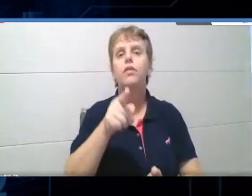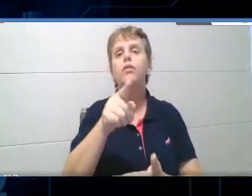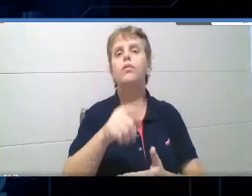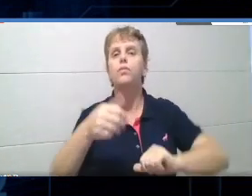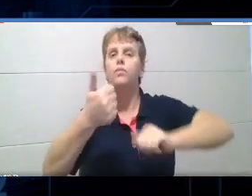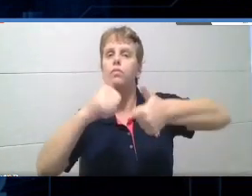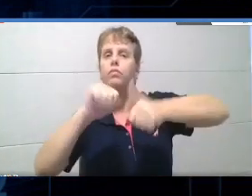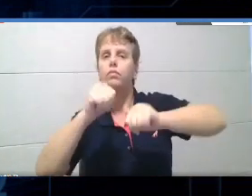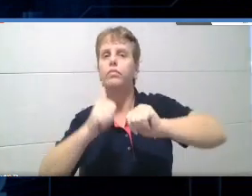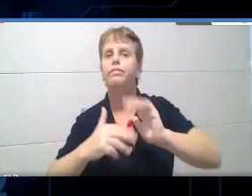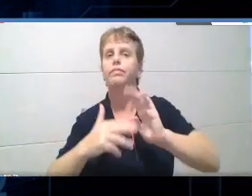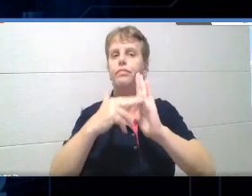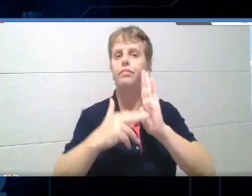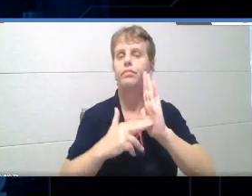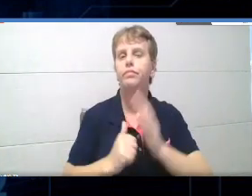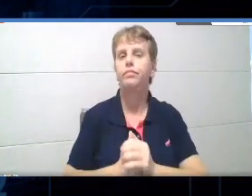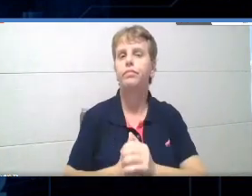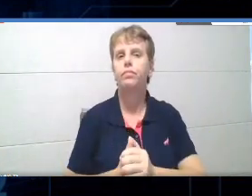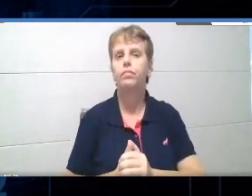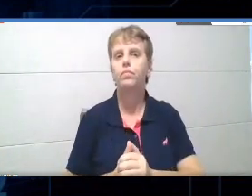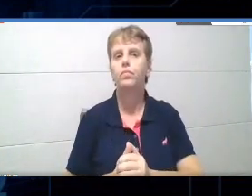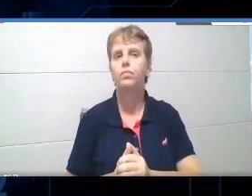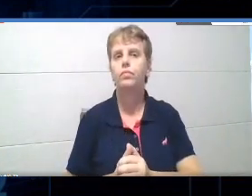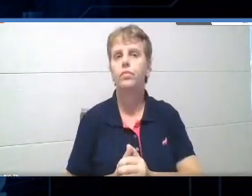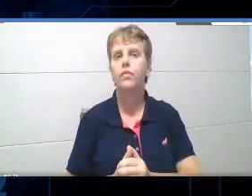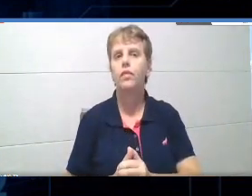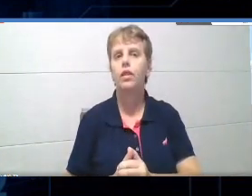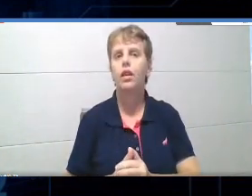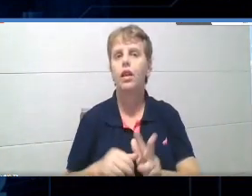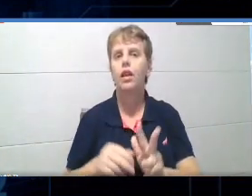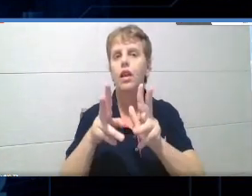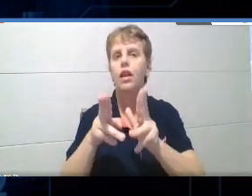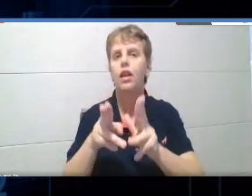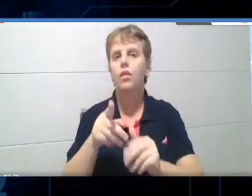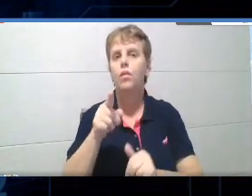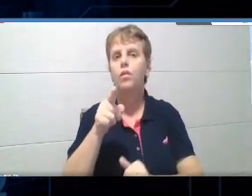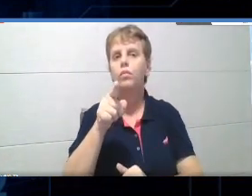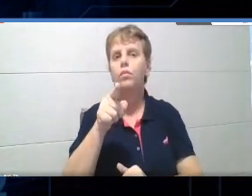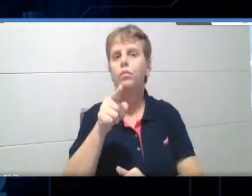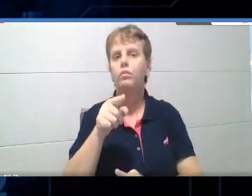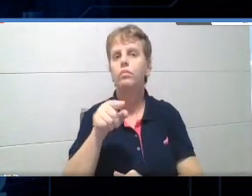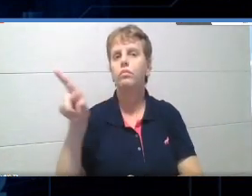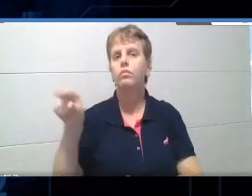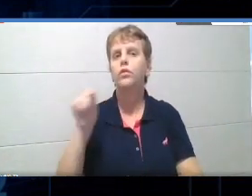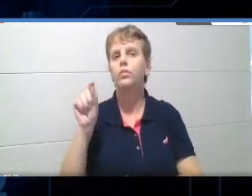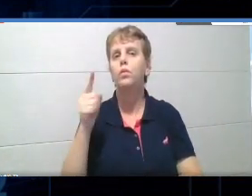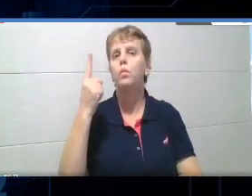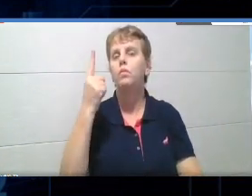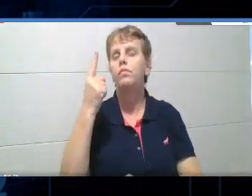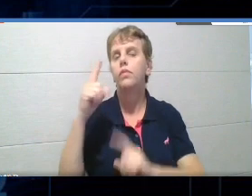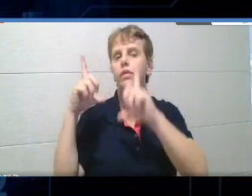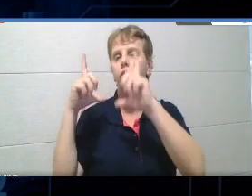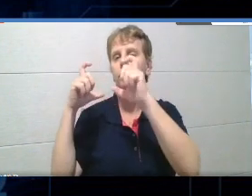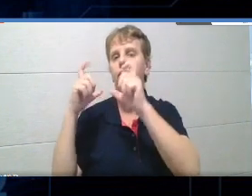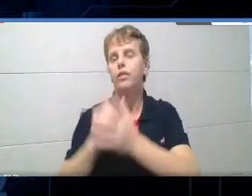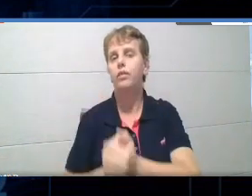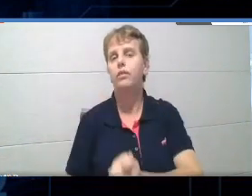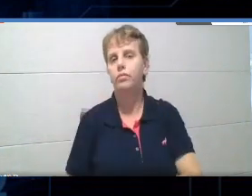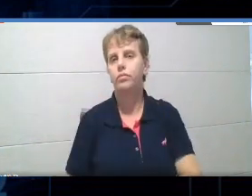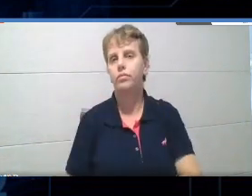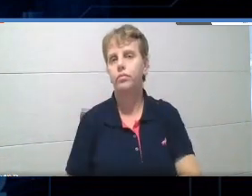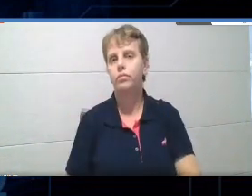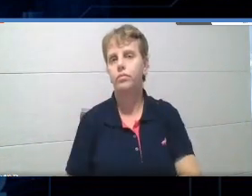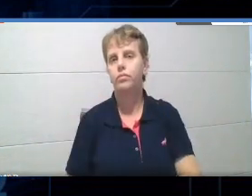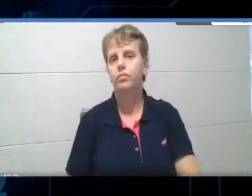a gente tá fazendo isso, pegando uma foto, um foco apenas, né, que é o que a gente chama de avaliação